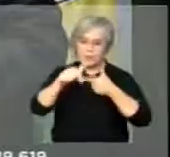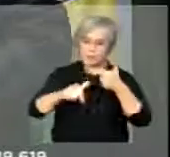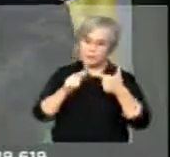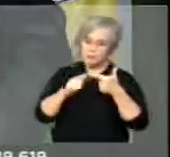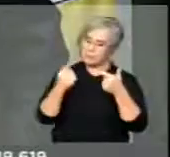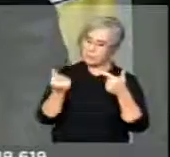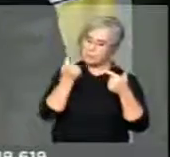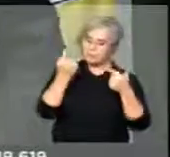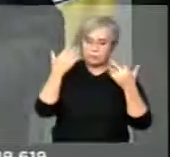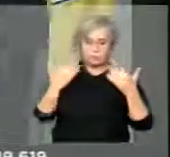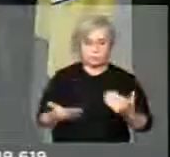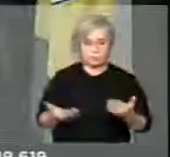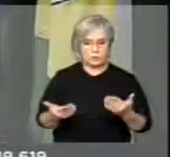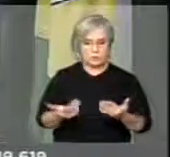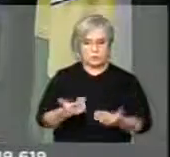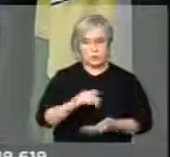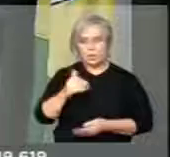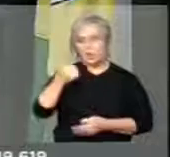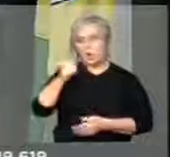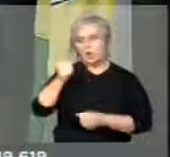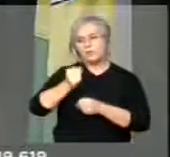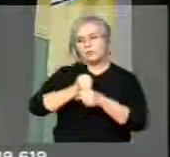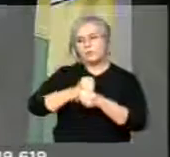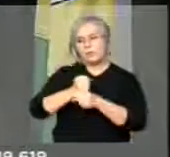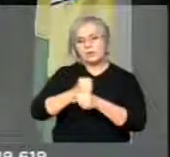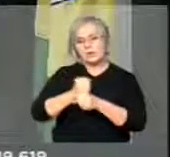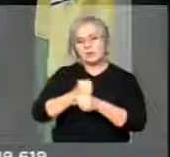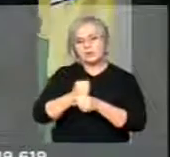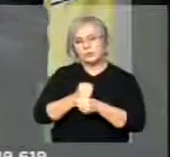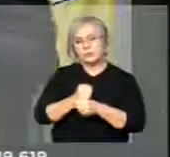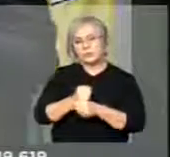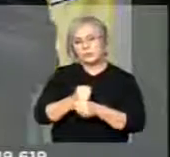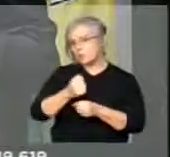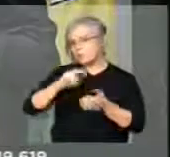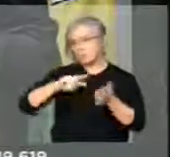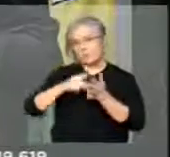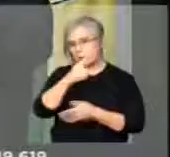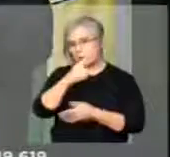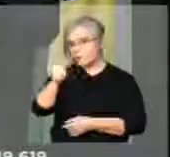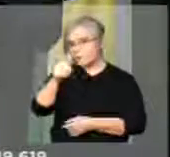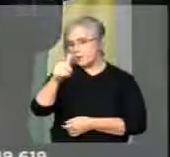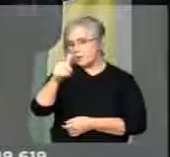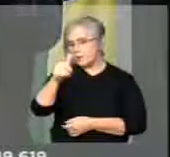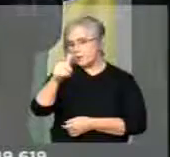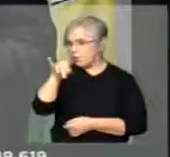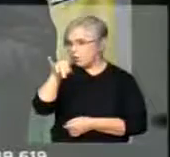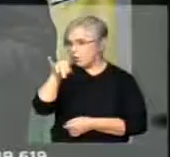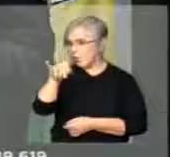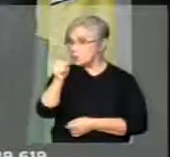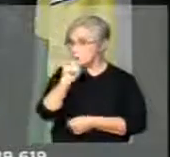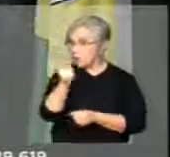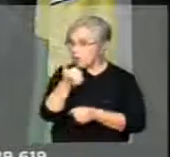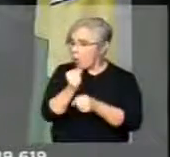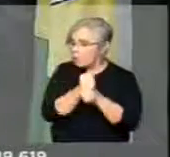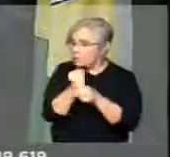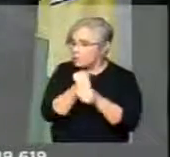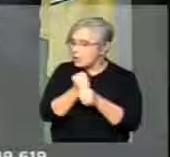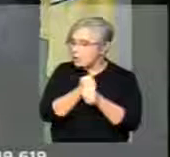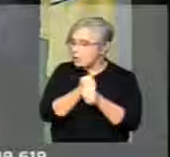exatamente 11 anos, não são 11 dias, presidente, são 11 que o